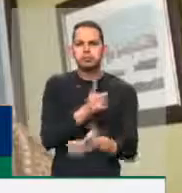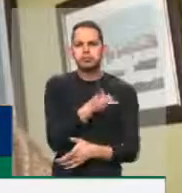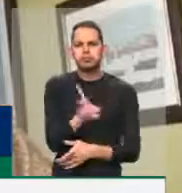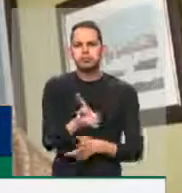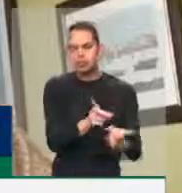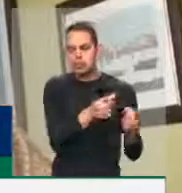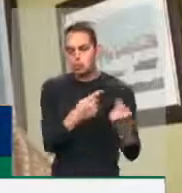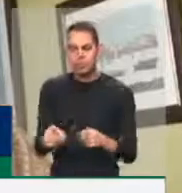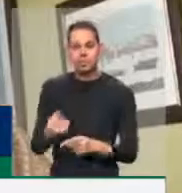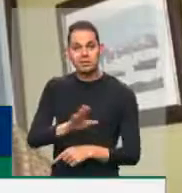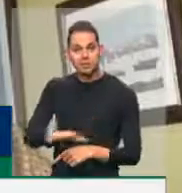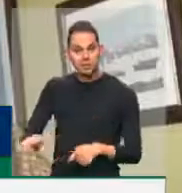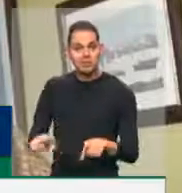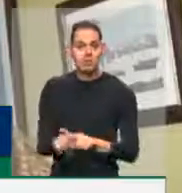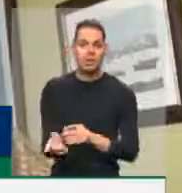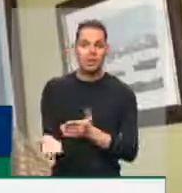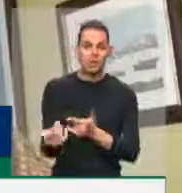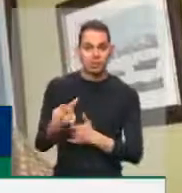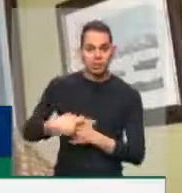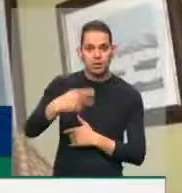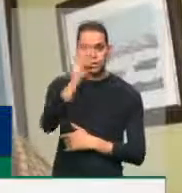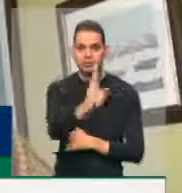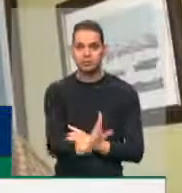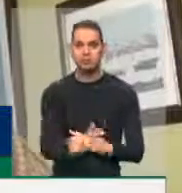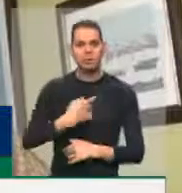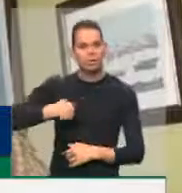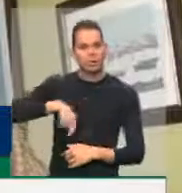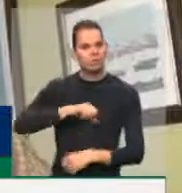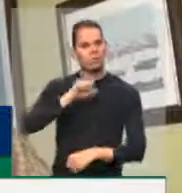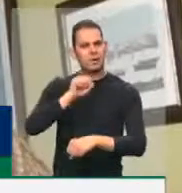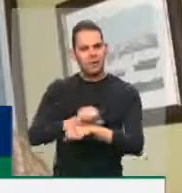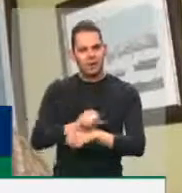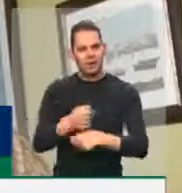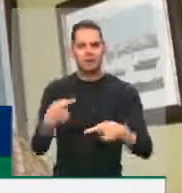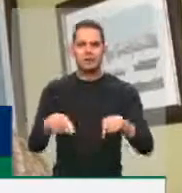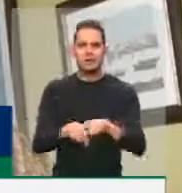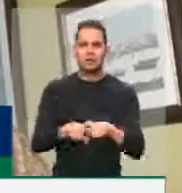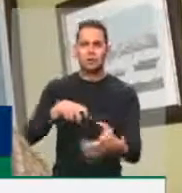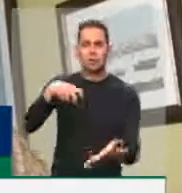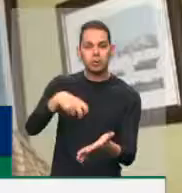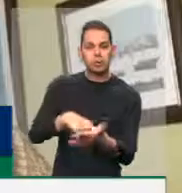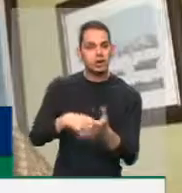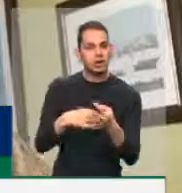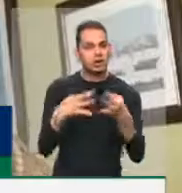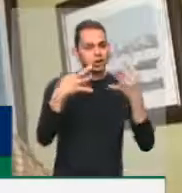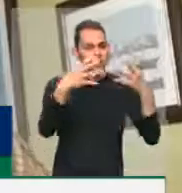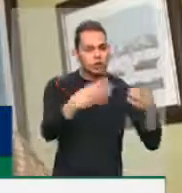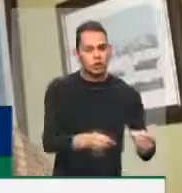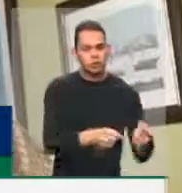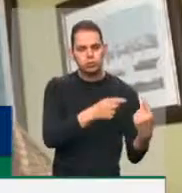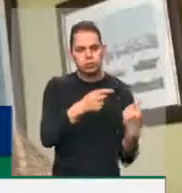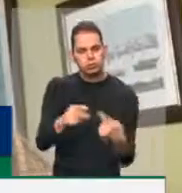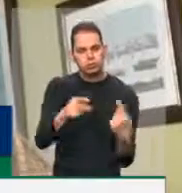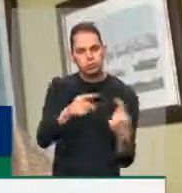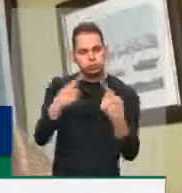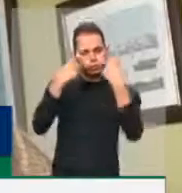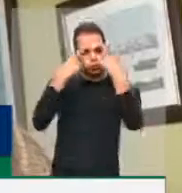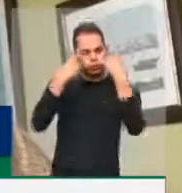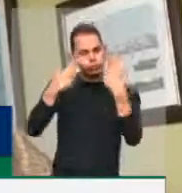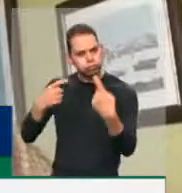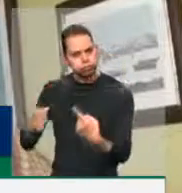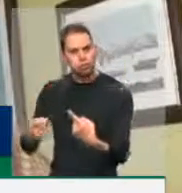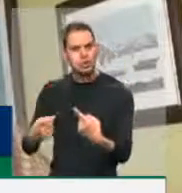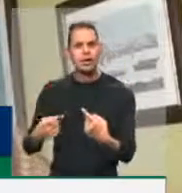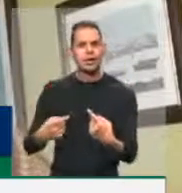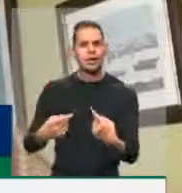crianças e adolescentes no nosso país, que nós possamos coibir e punir devidamente todo aquele que investe e que violença a